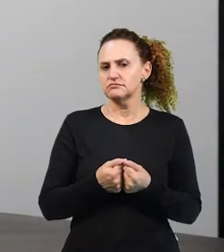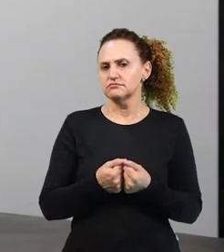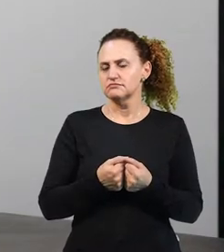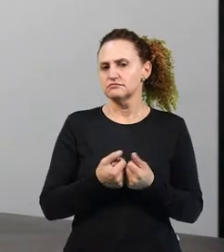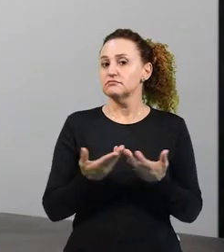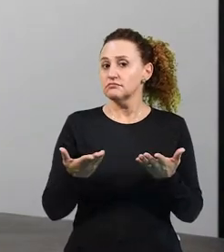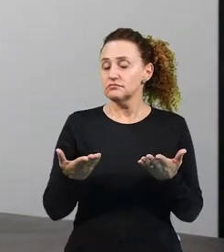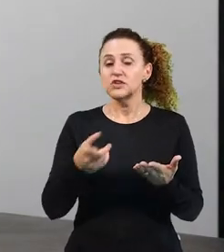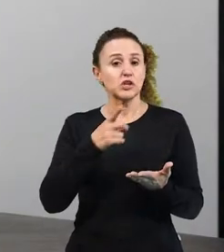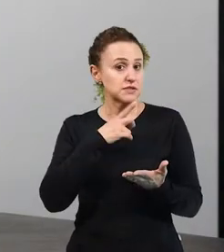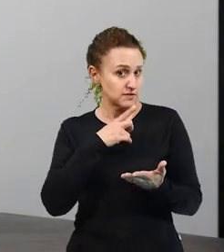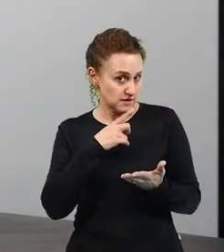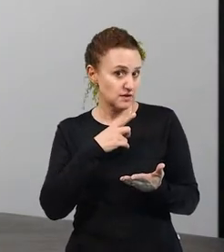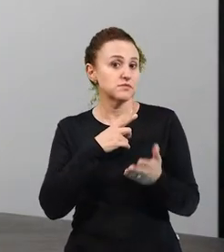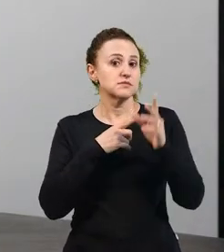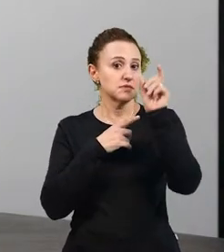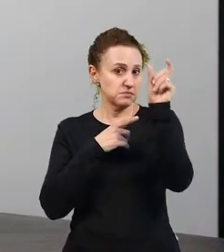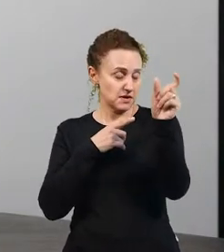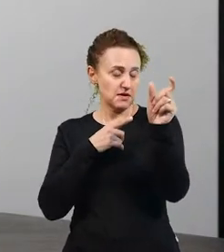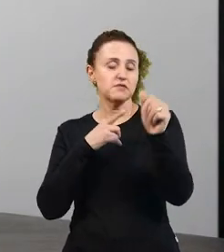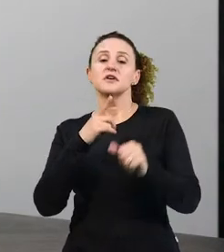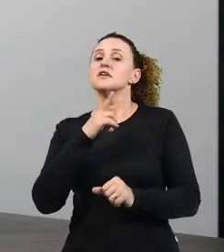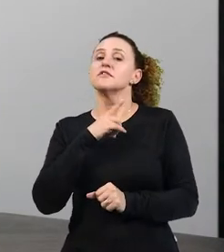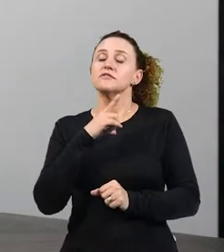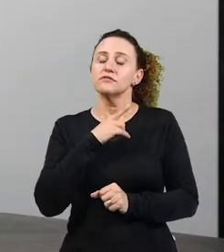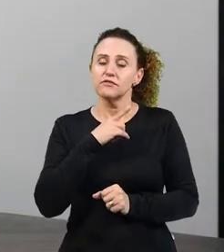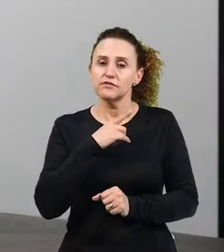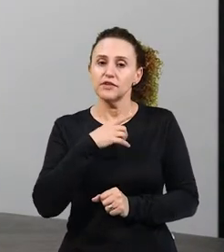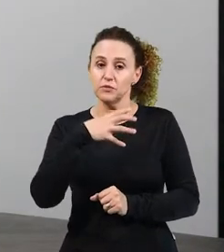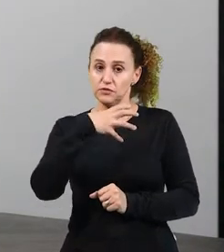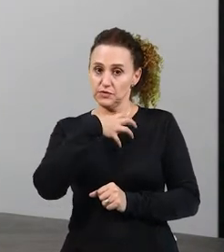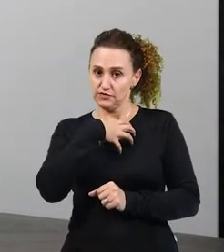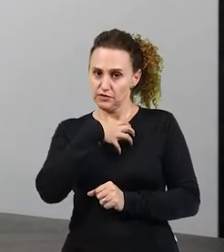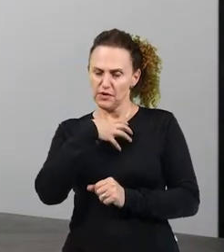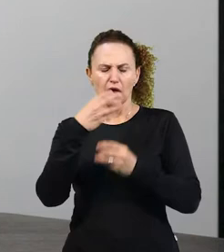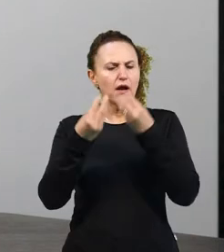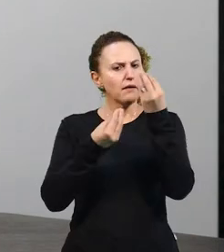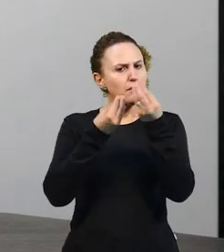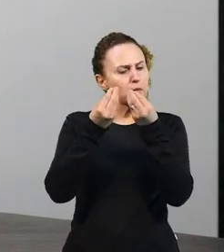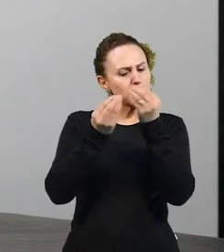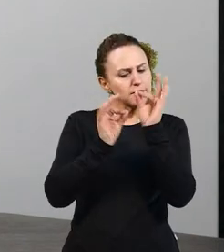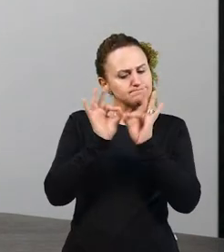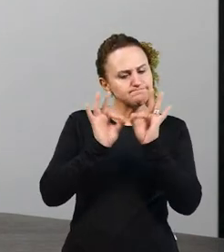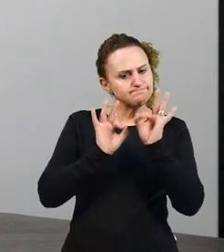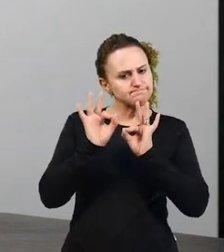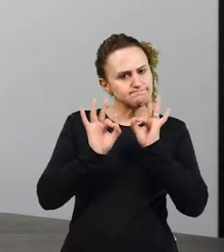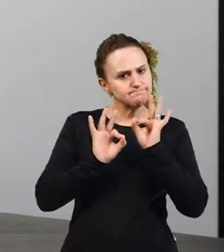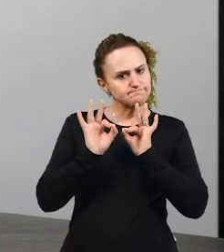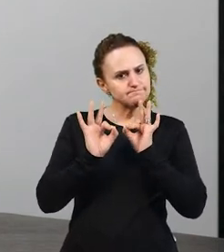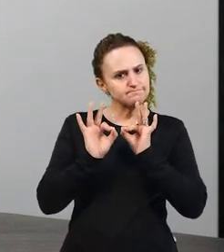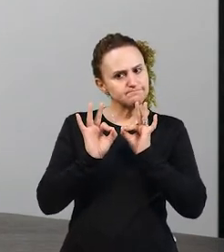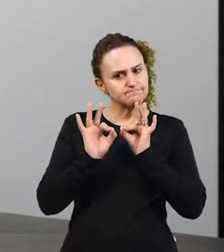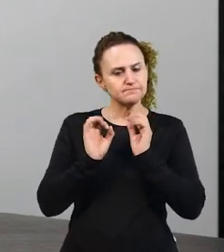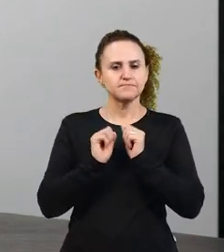a gente tem uma palavra, ela tem uma forma. Como que ela se organiza na estrutura? Ela tem uma função.